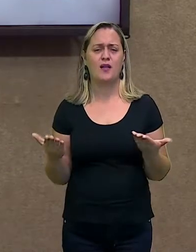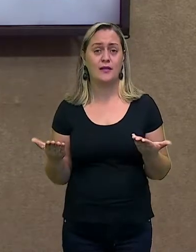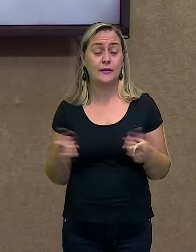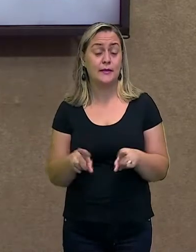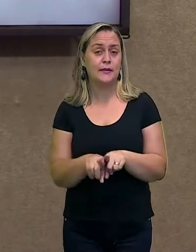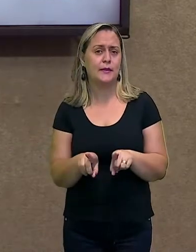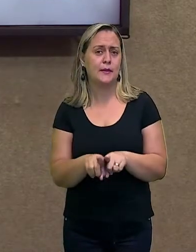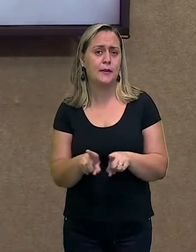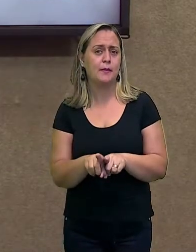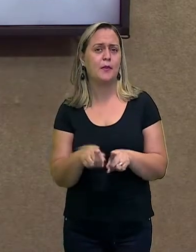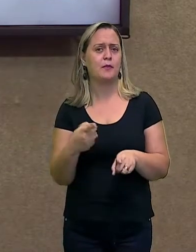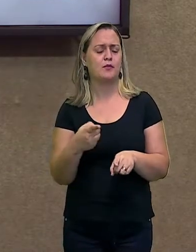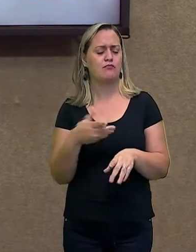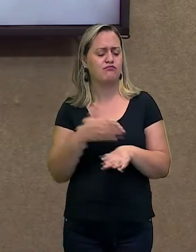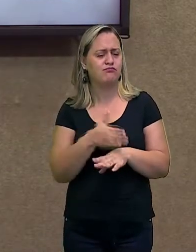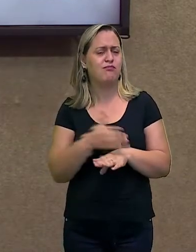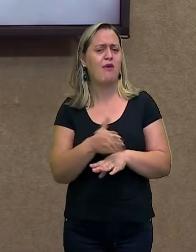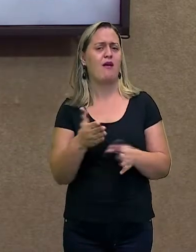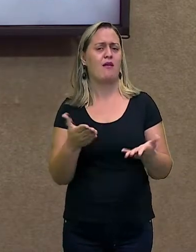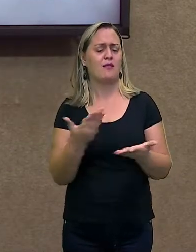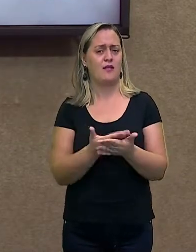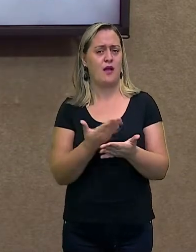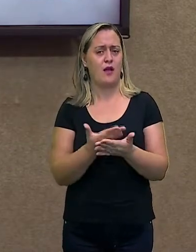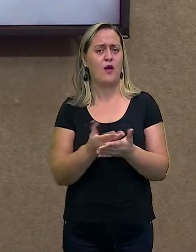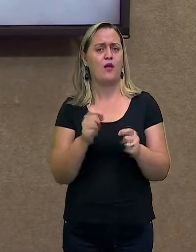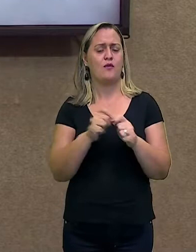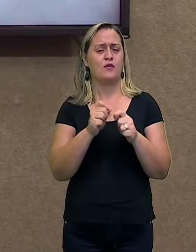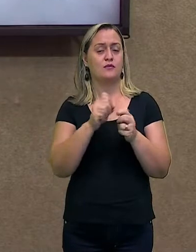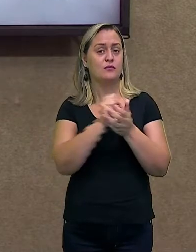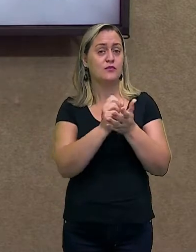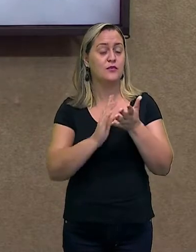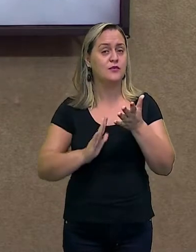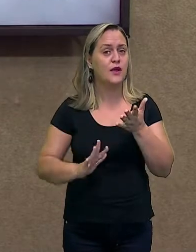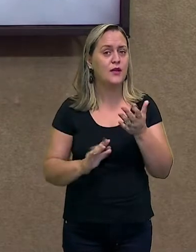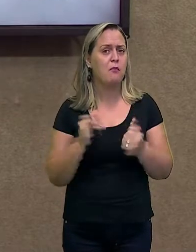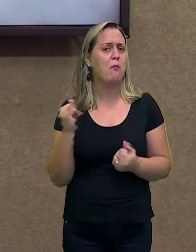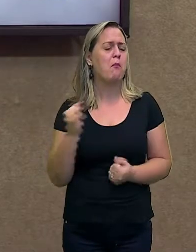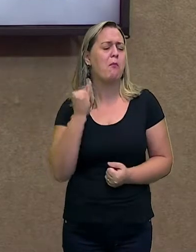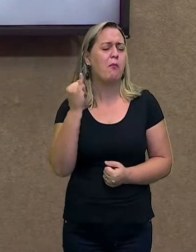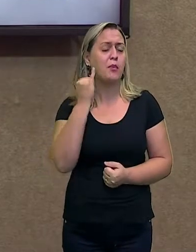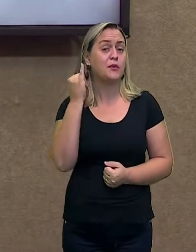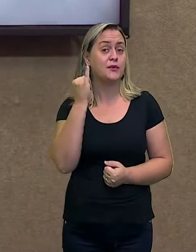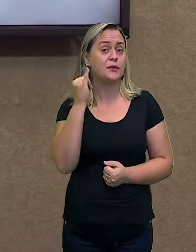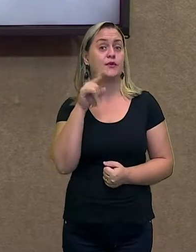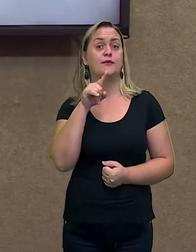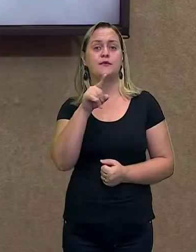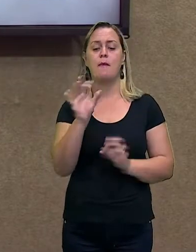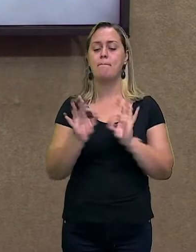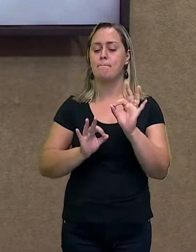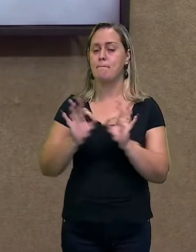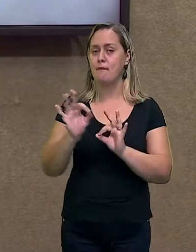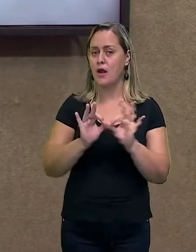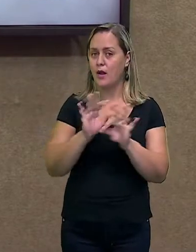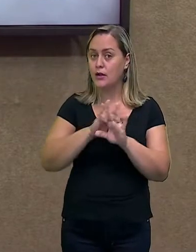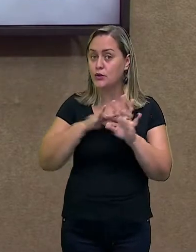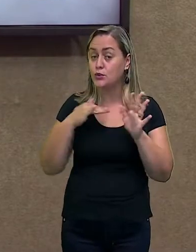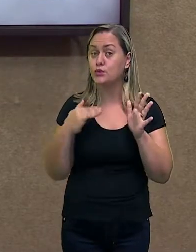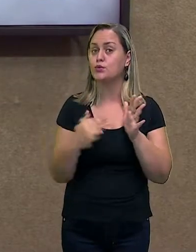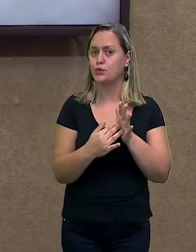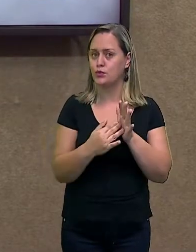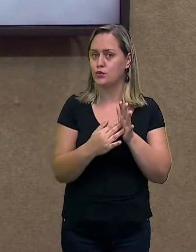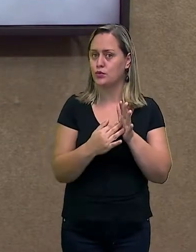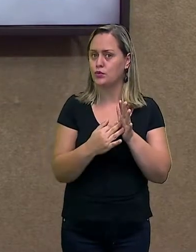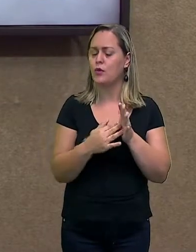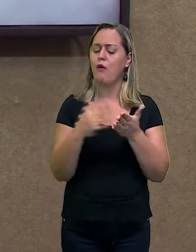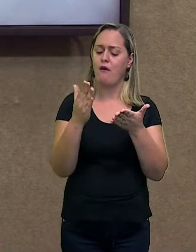você poder estar desenvolvendo as atividades, é importante que você esteja com o seu material em mãos, com o seu